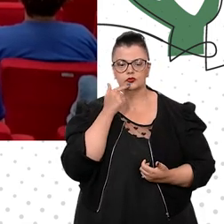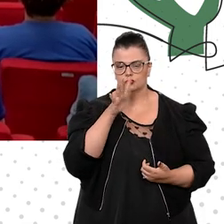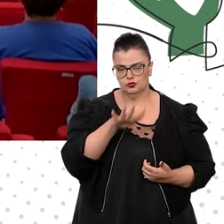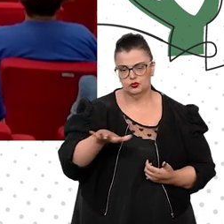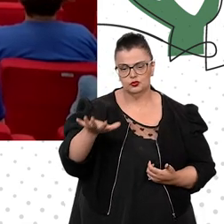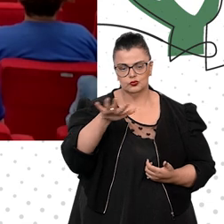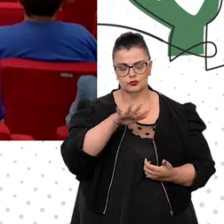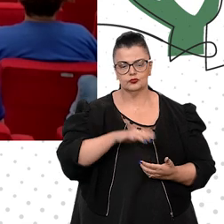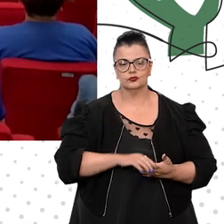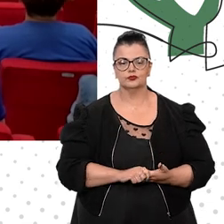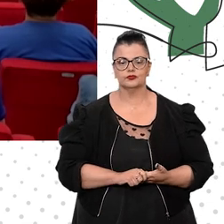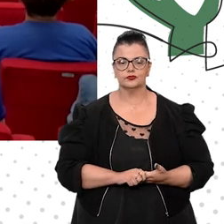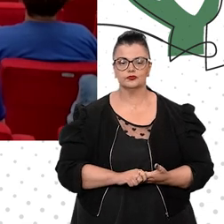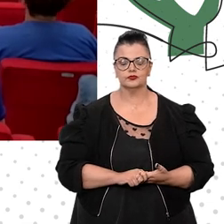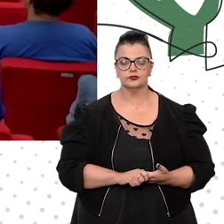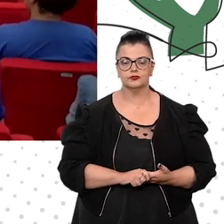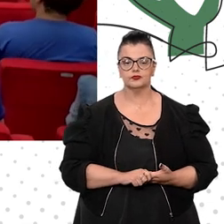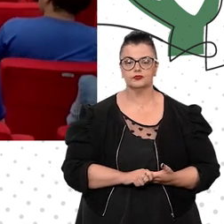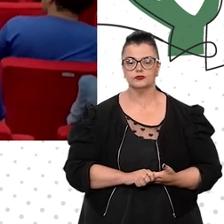surdos,